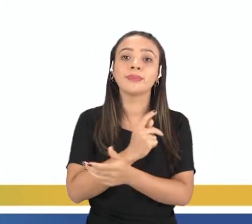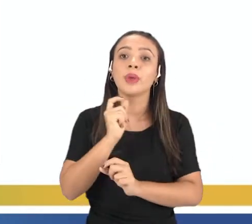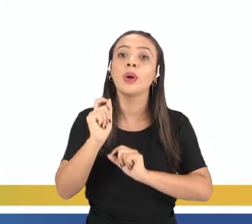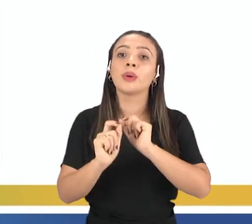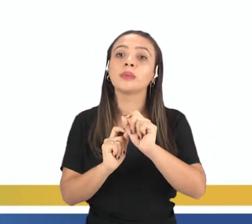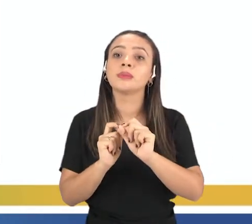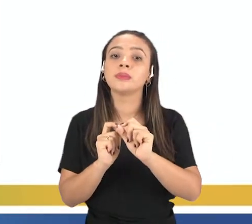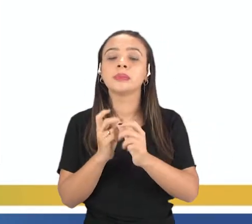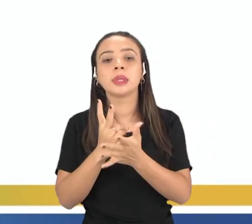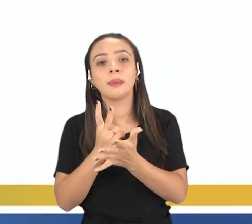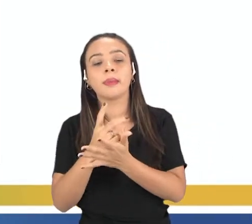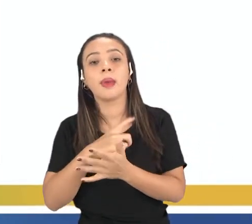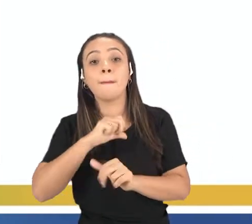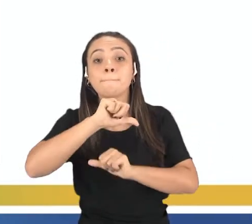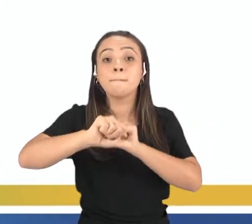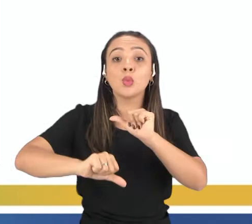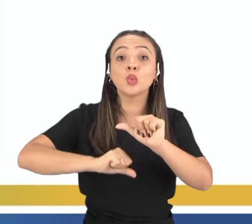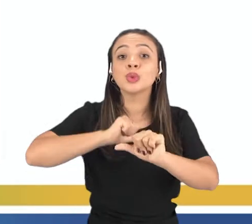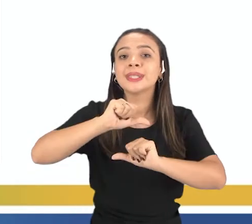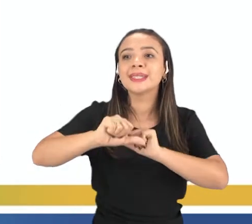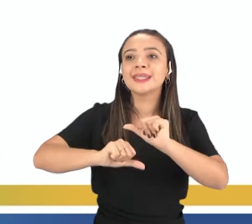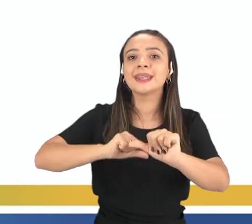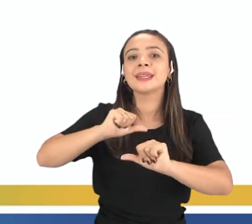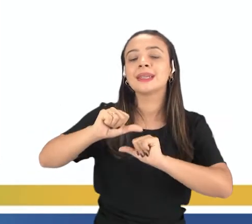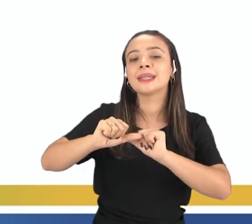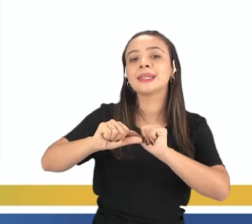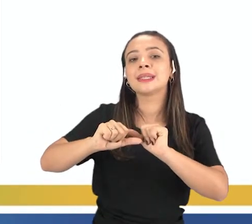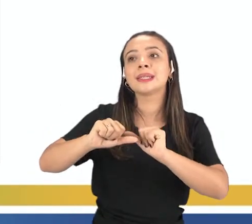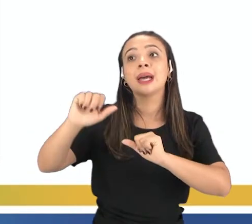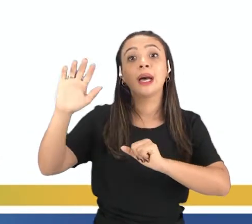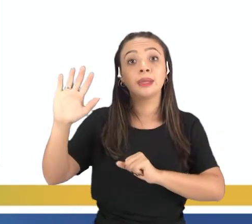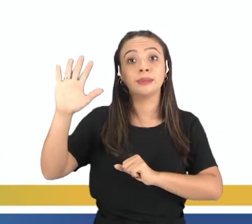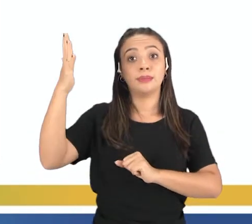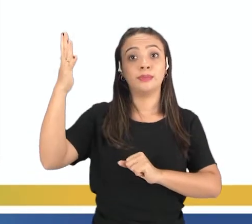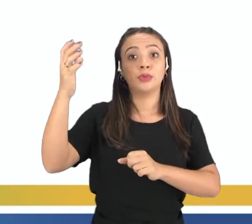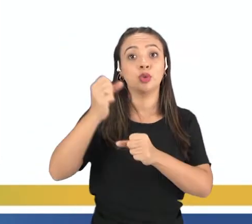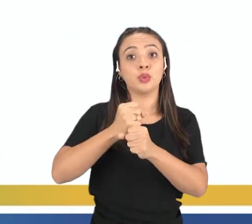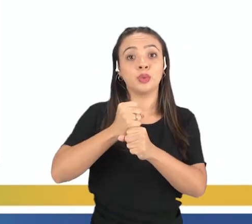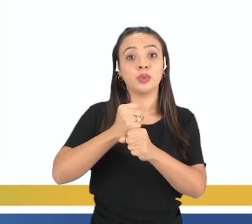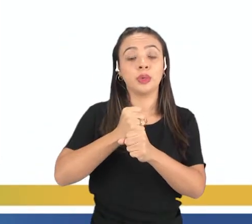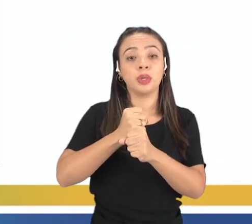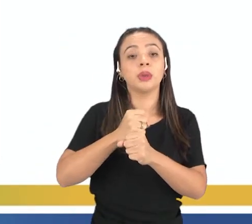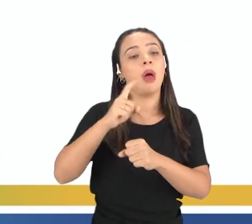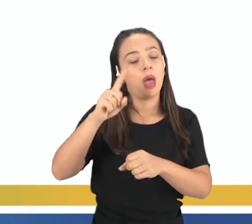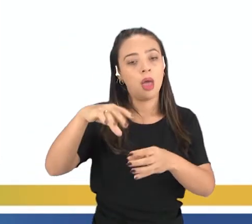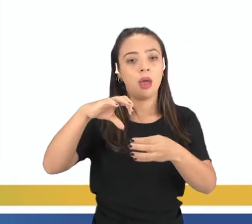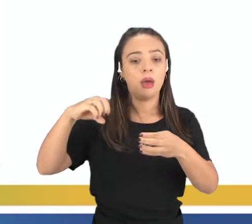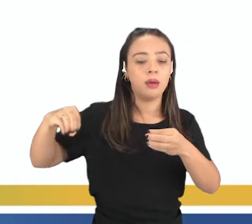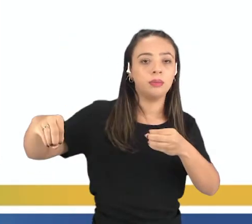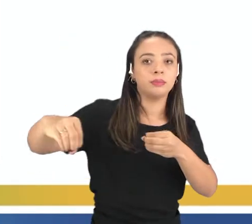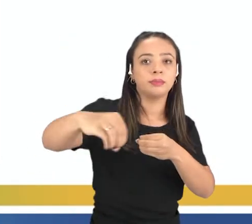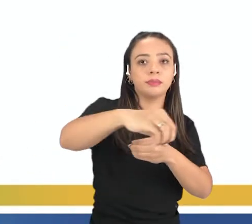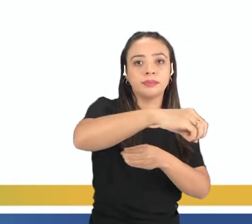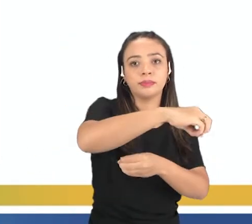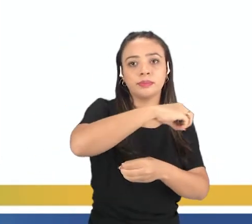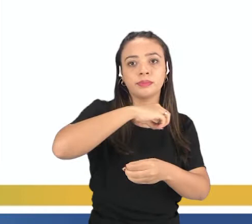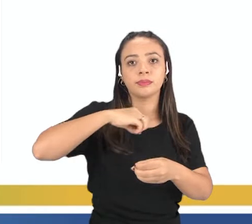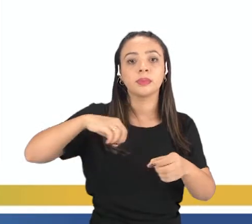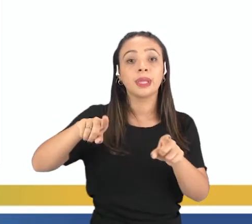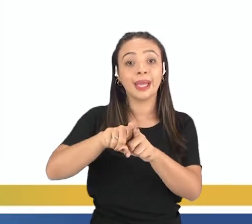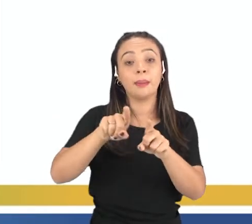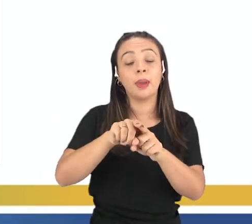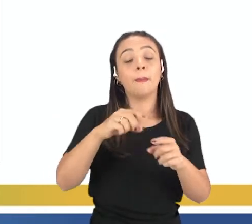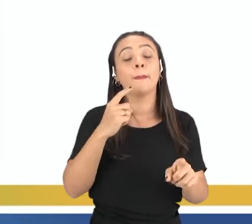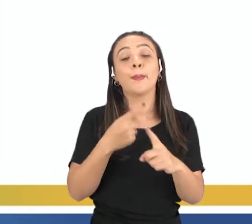sucessão de estações do ano é o movimento de translação, tá? Junto com o eixo de inclinação da Terra. Se a Terra não fosse